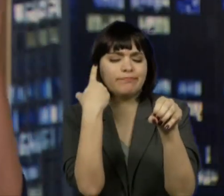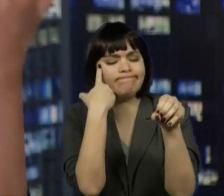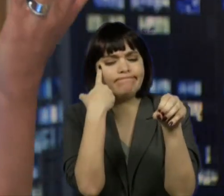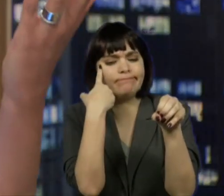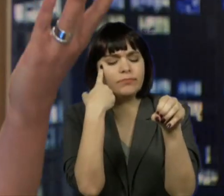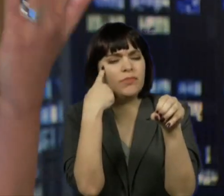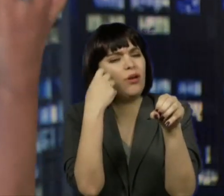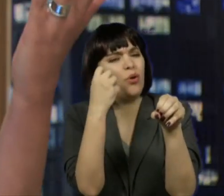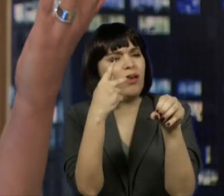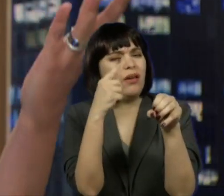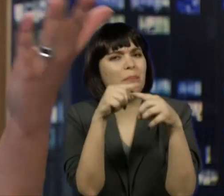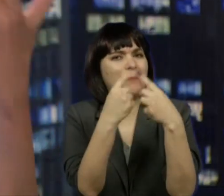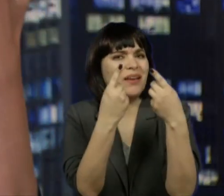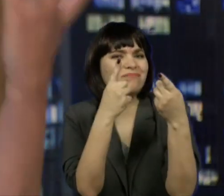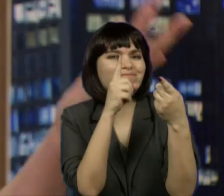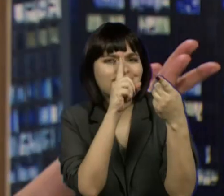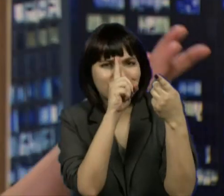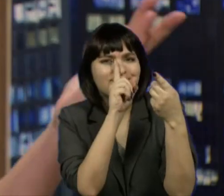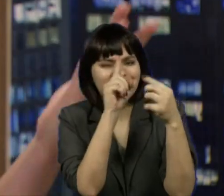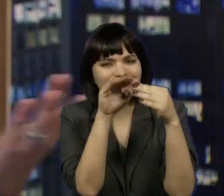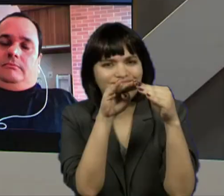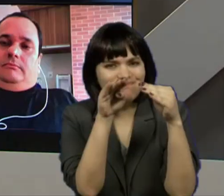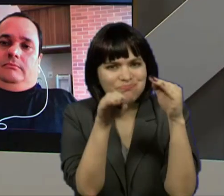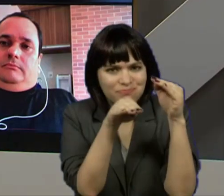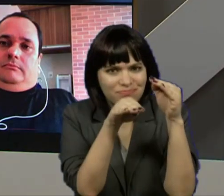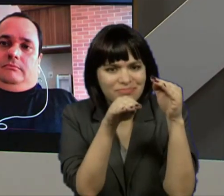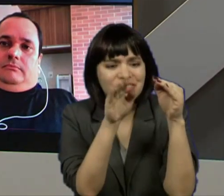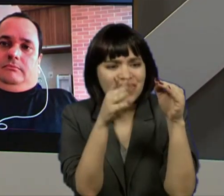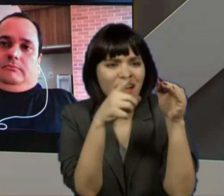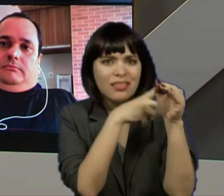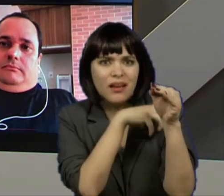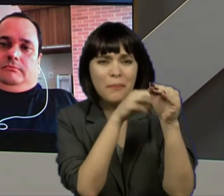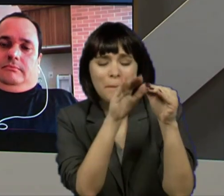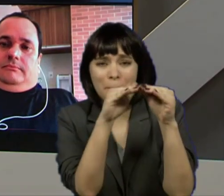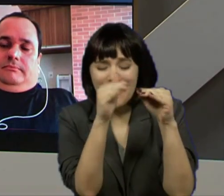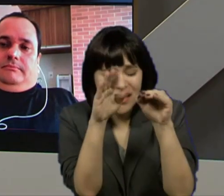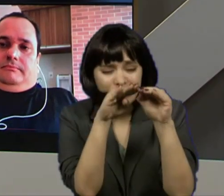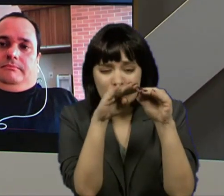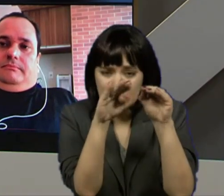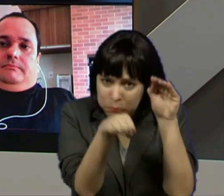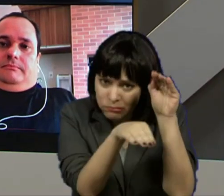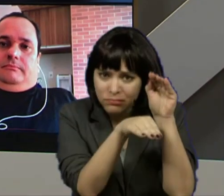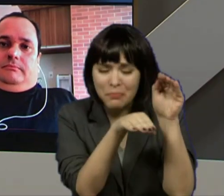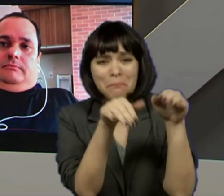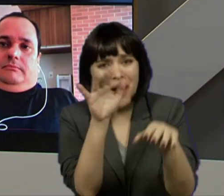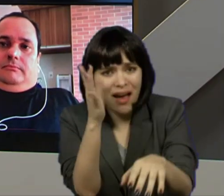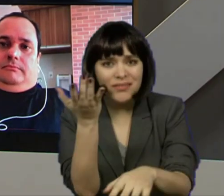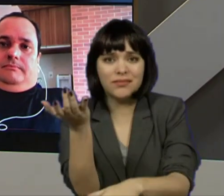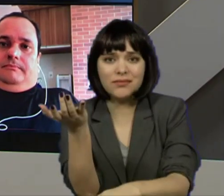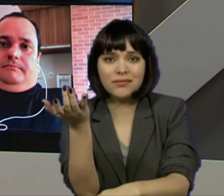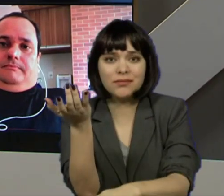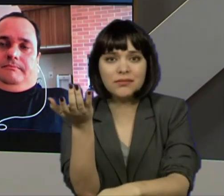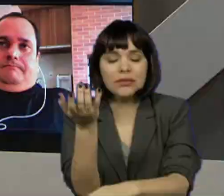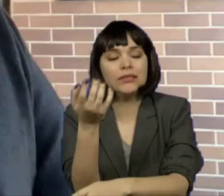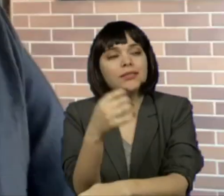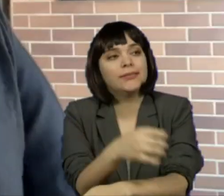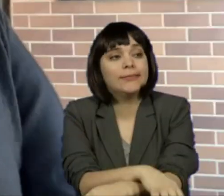pensamos, bom, estão a risco aí das desigualdades que já existem aumentarem ainda mais?